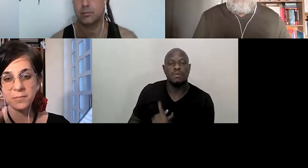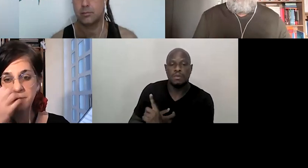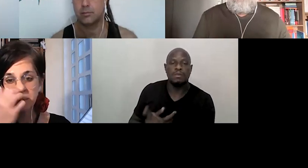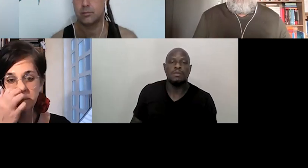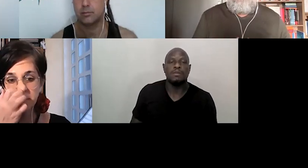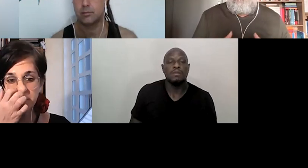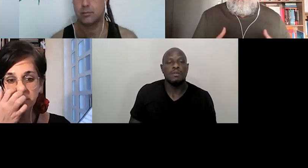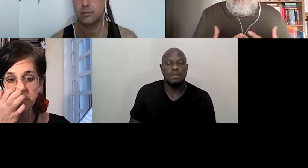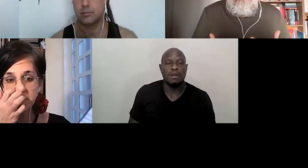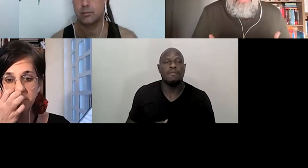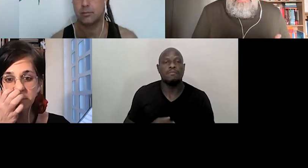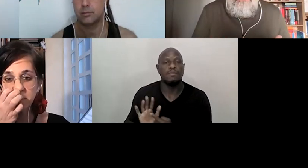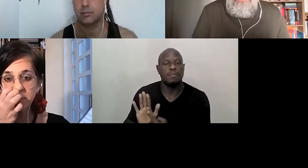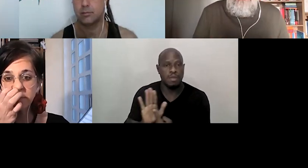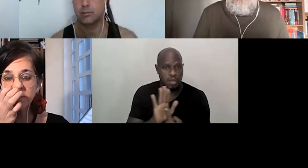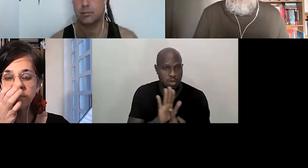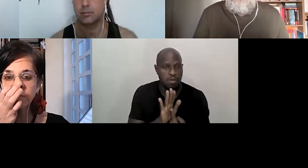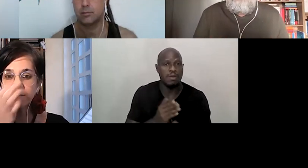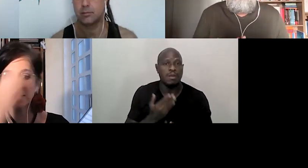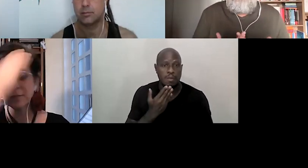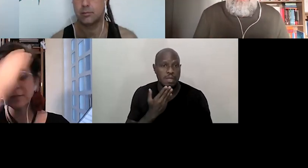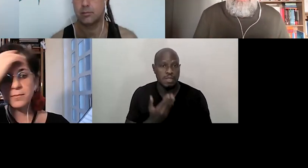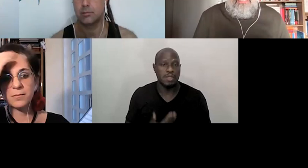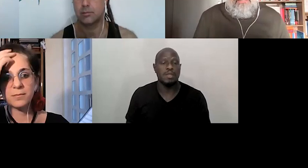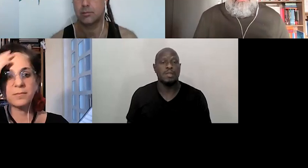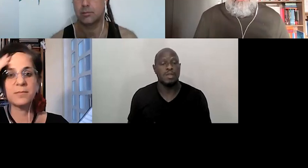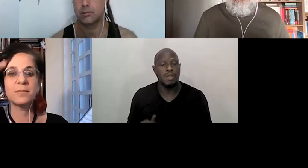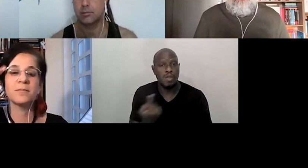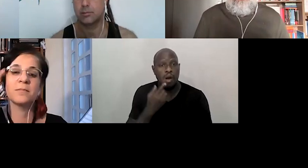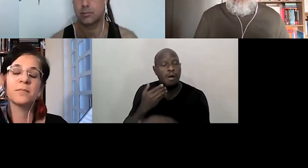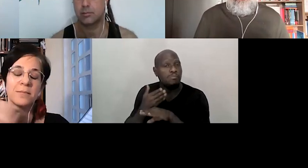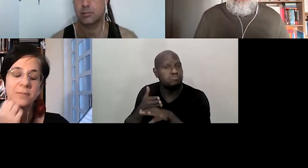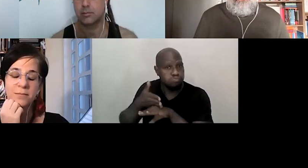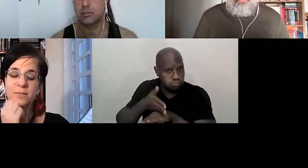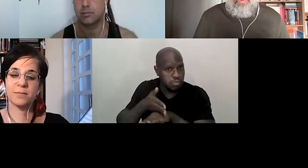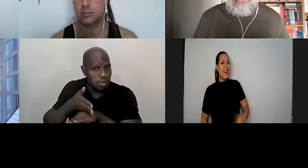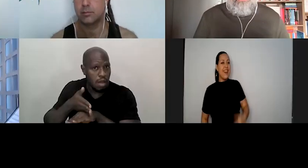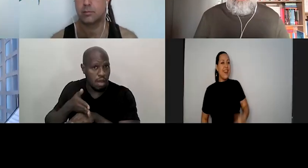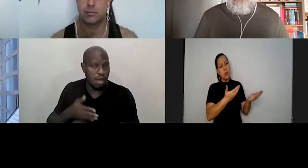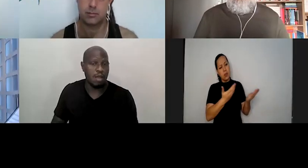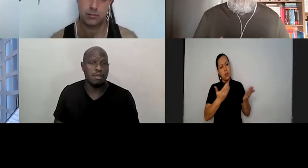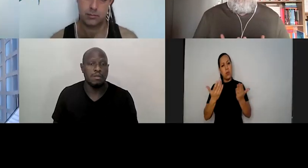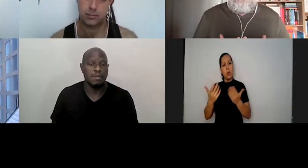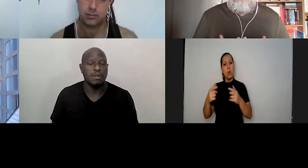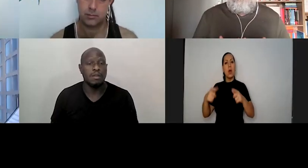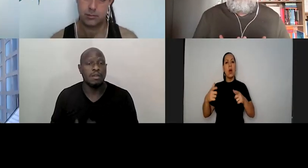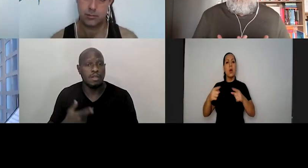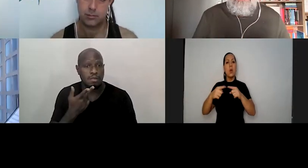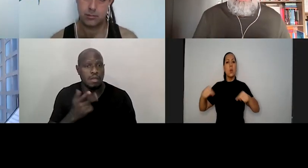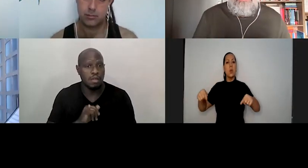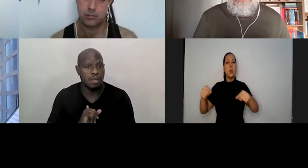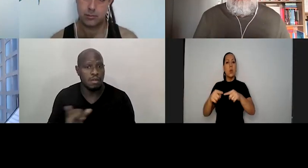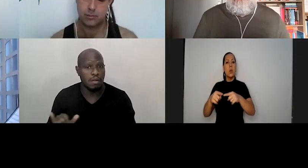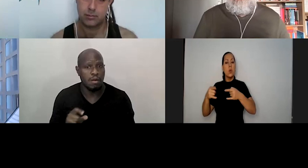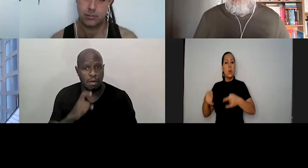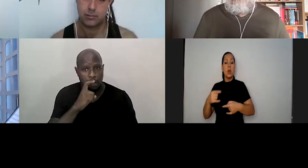que queria pedir para que a gente entrasse no quarto, ele disse que era o pai